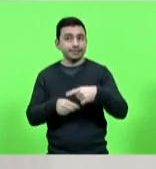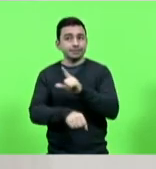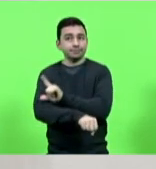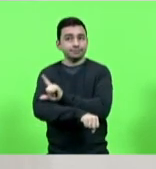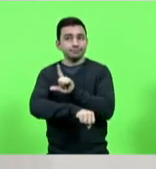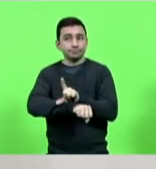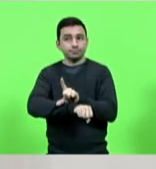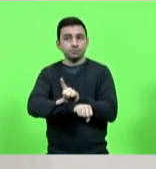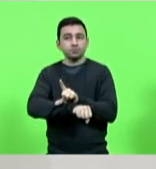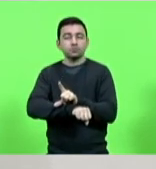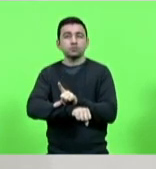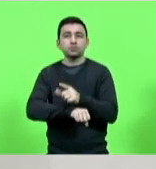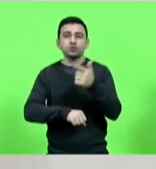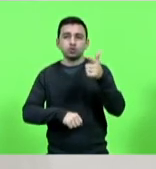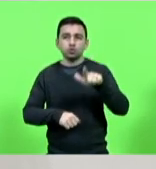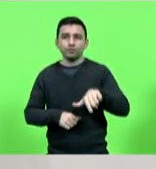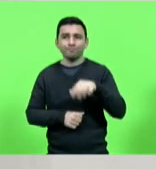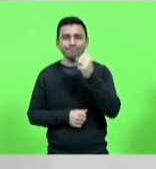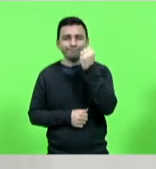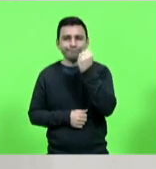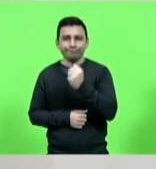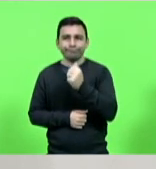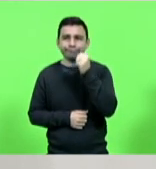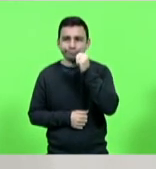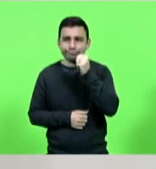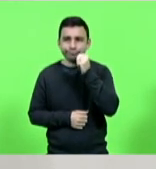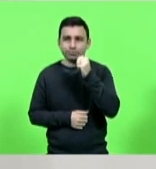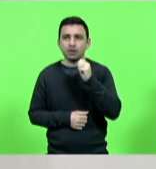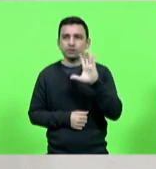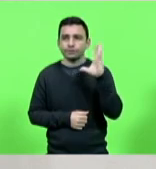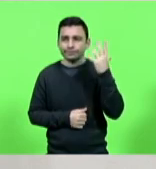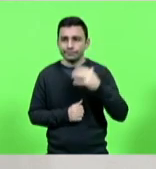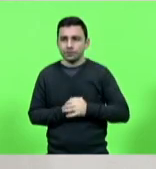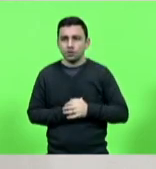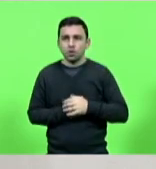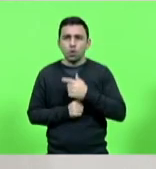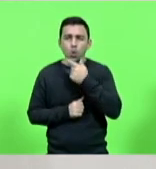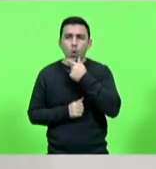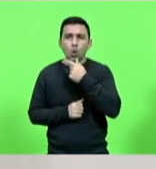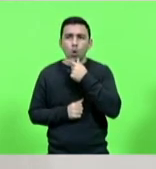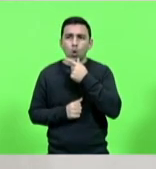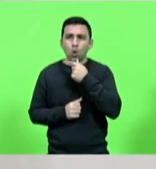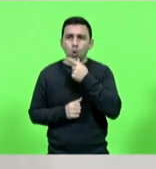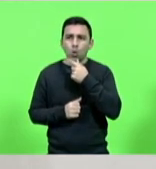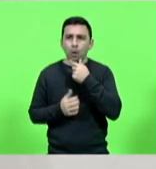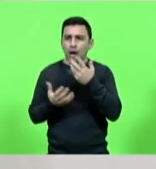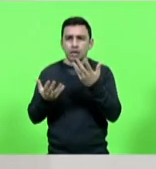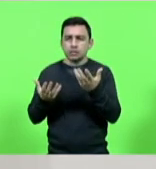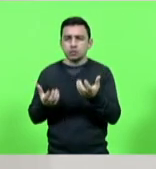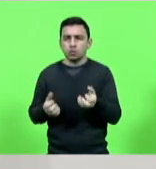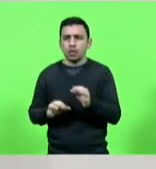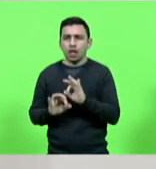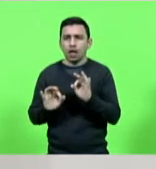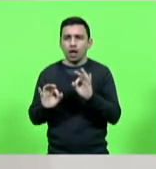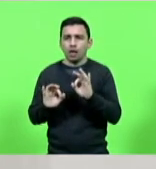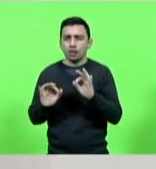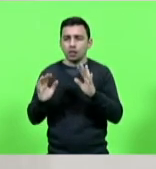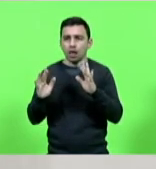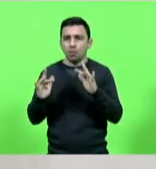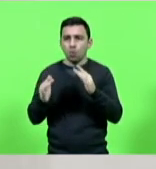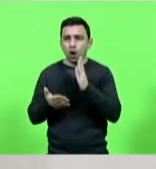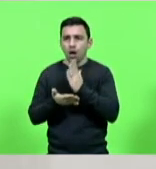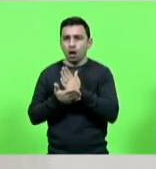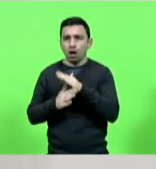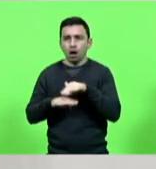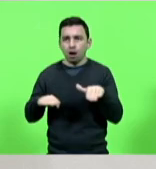que é mais um feminicídio. Um rapaz não aceitou o término de namoro com